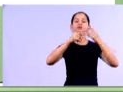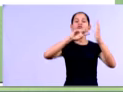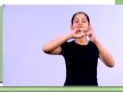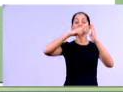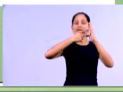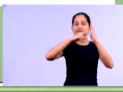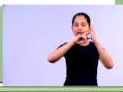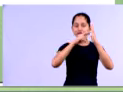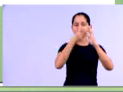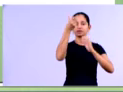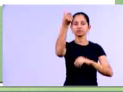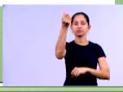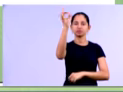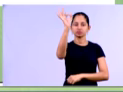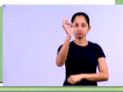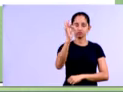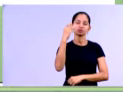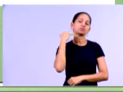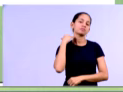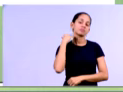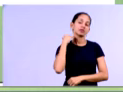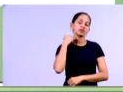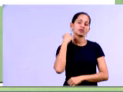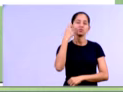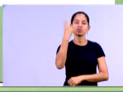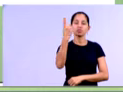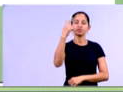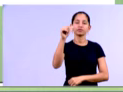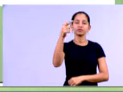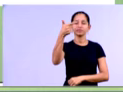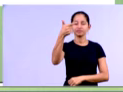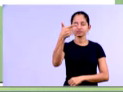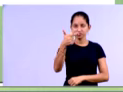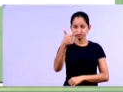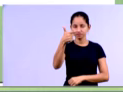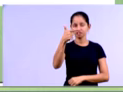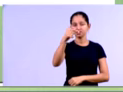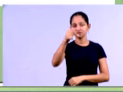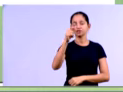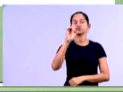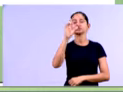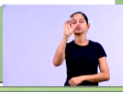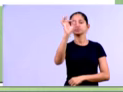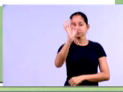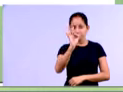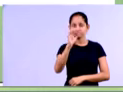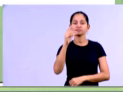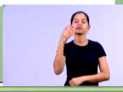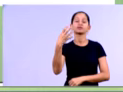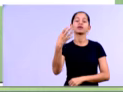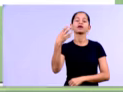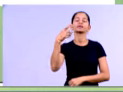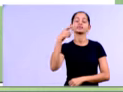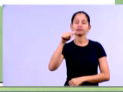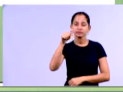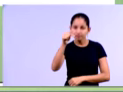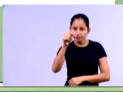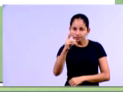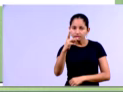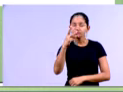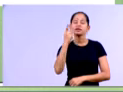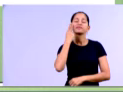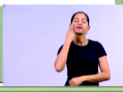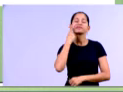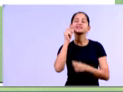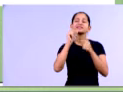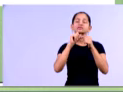Caixa e bancos, 1,27%. Aplicações financeiras, 4,73%. Então, o nós estamos